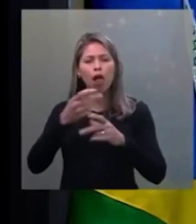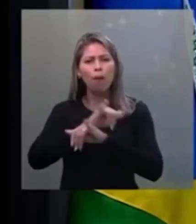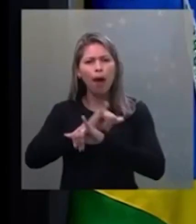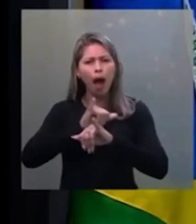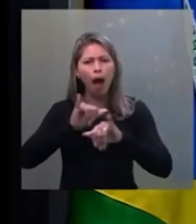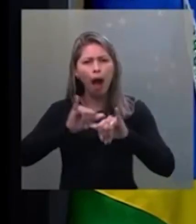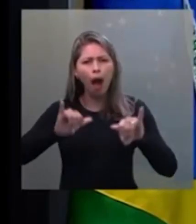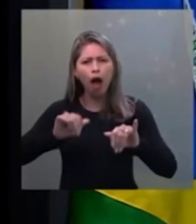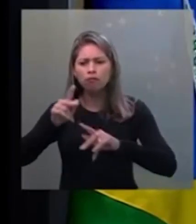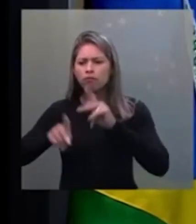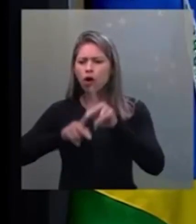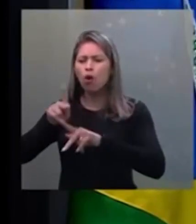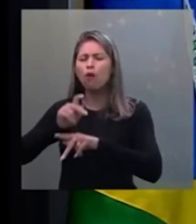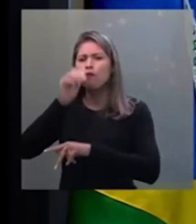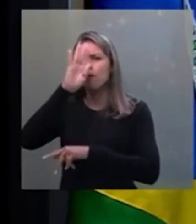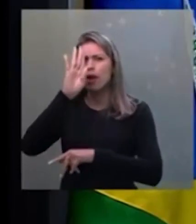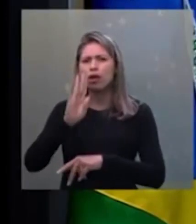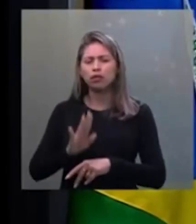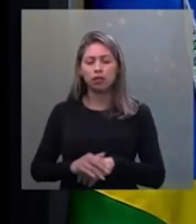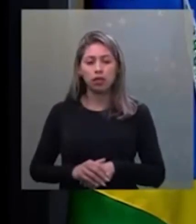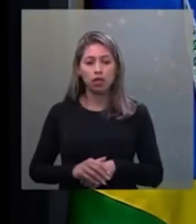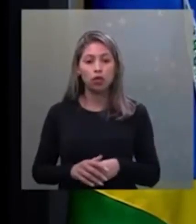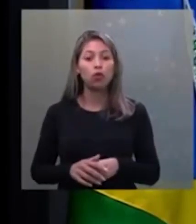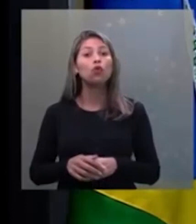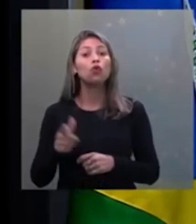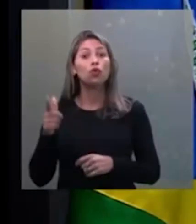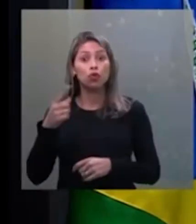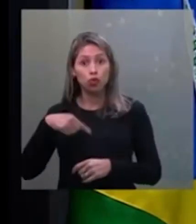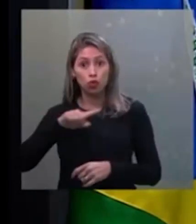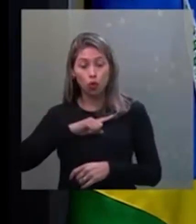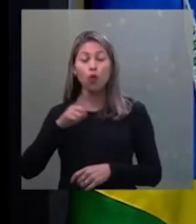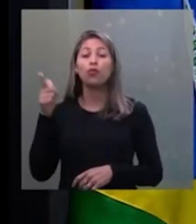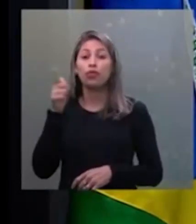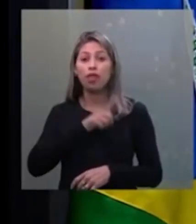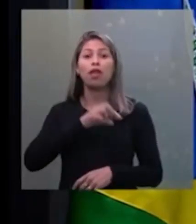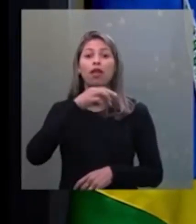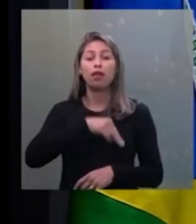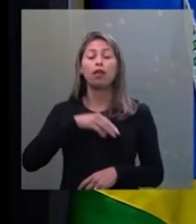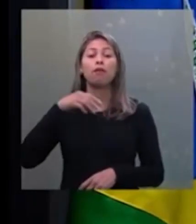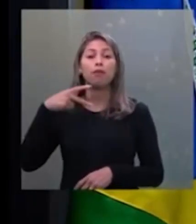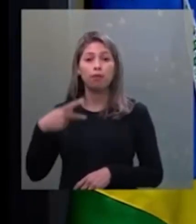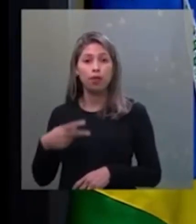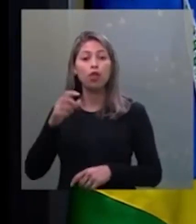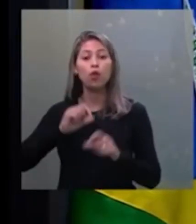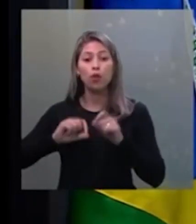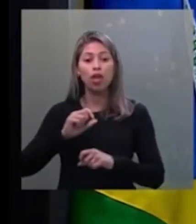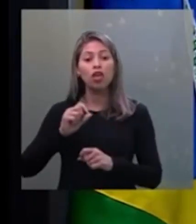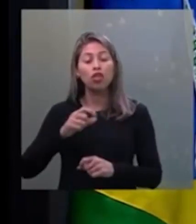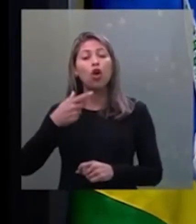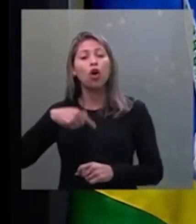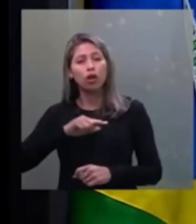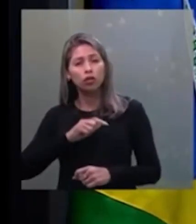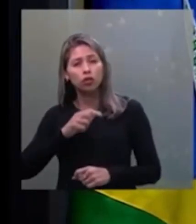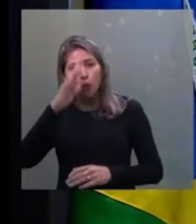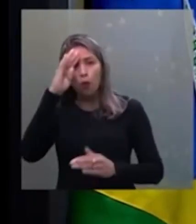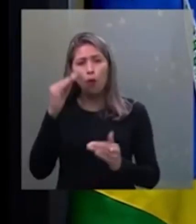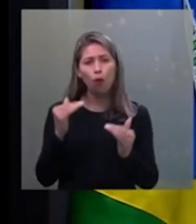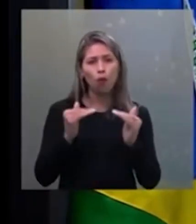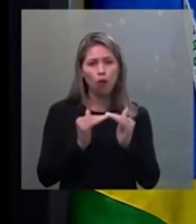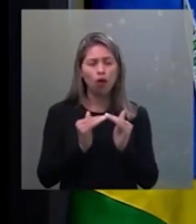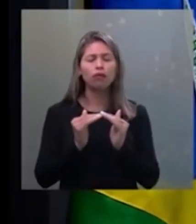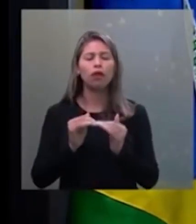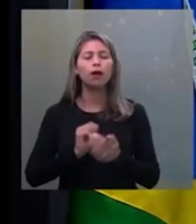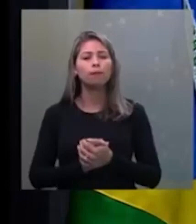Isso foi condicionado, porque a gente tem uma MP, que eu sou a favor e vou votar, a medida provisória que vai